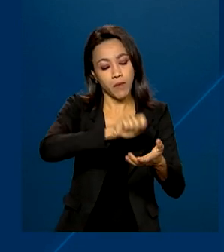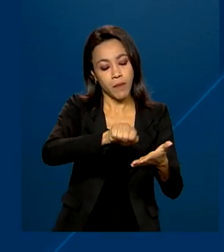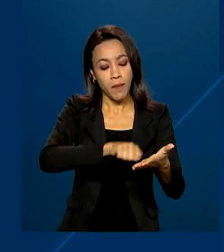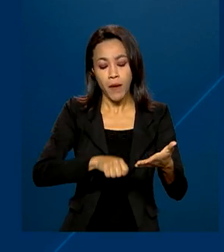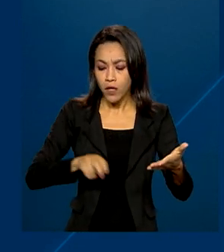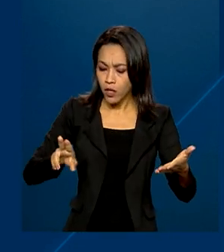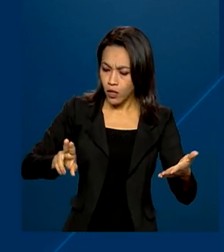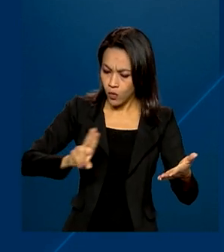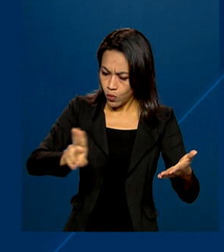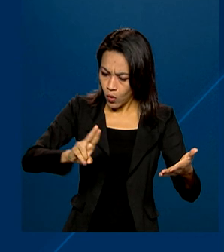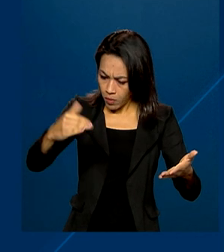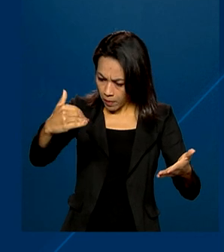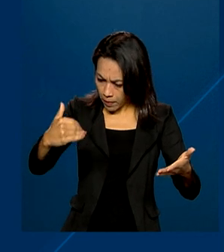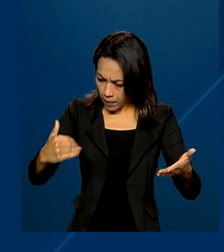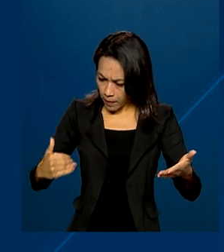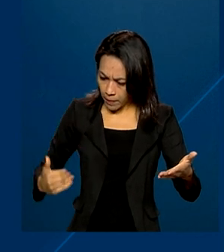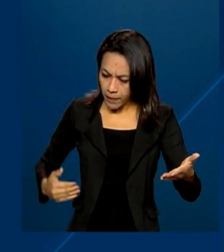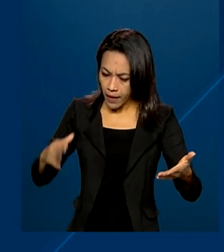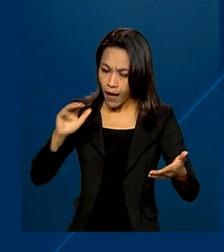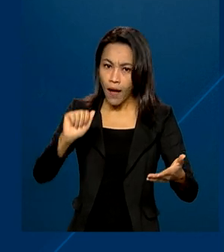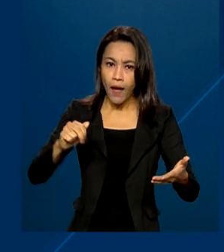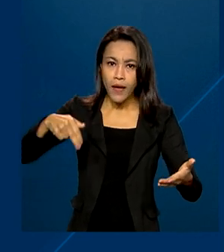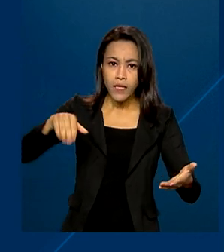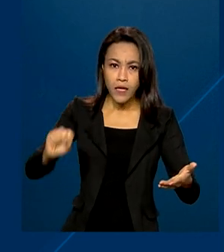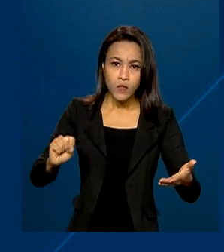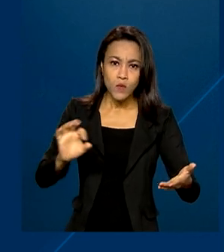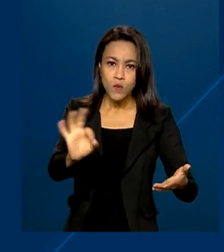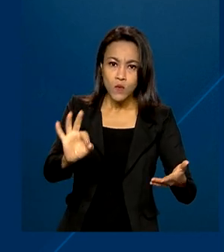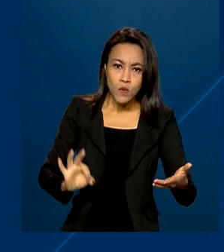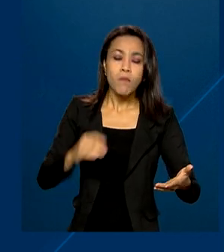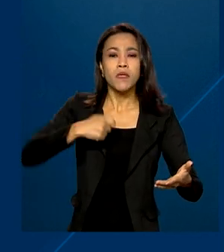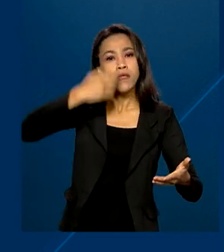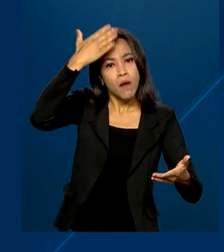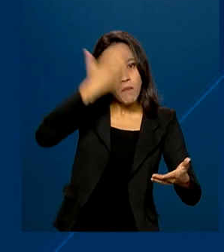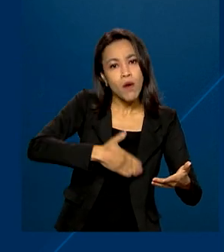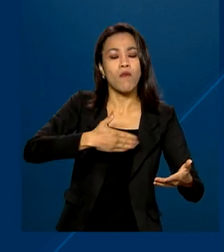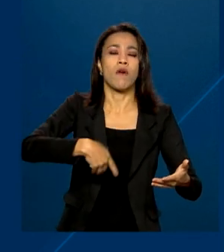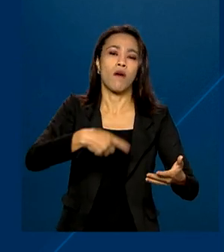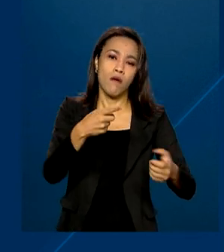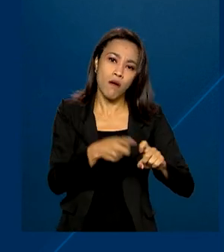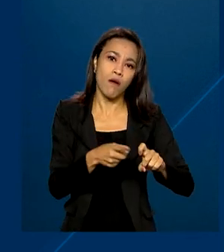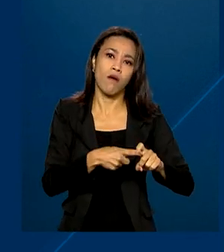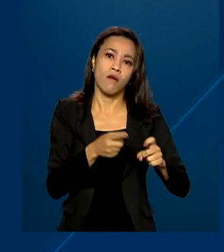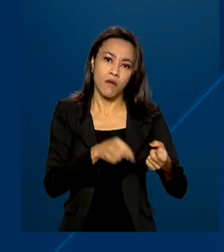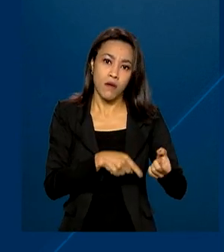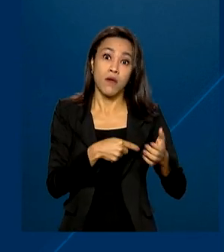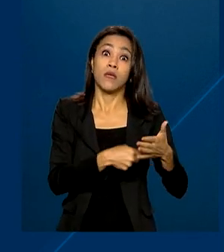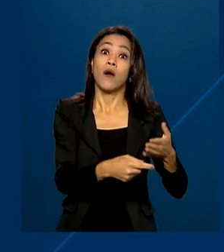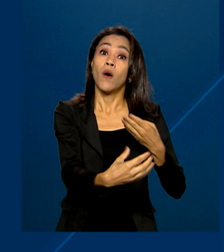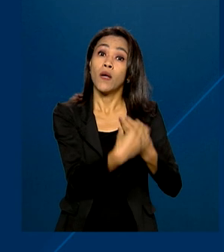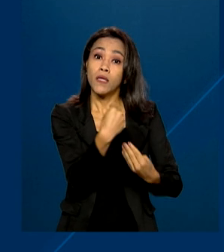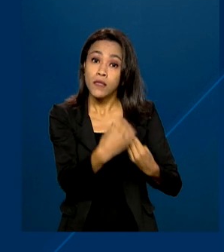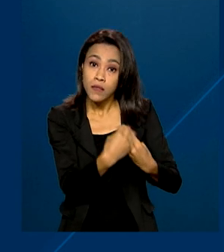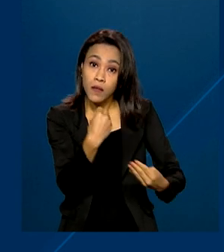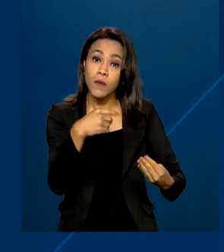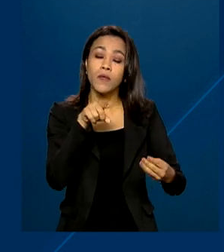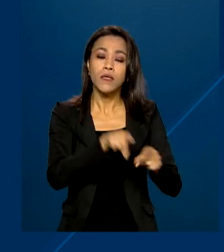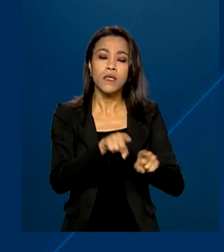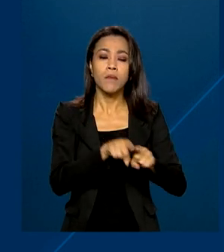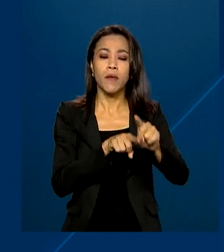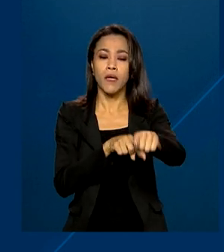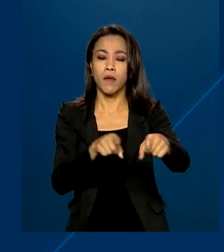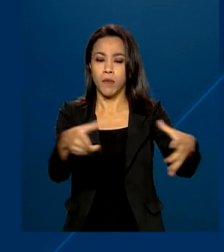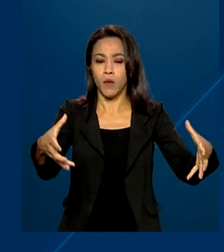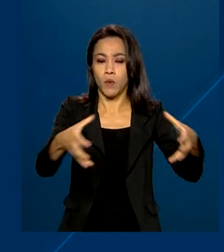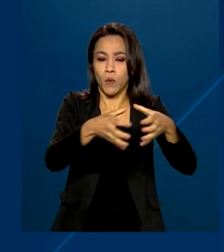do rol definido pela ANS precisa ter a eficácia comprovada cientificamente, ser recomendado pela Comissão Nacional de